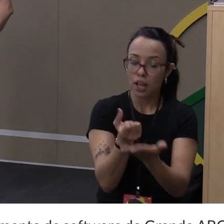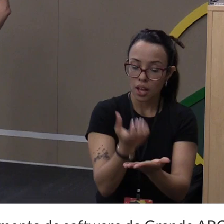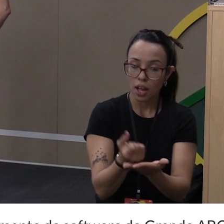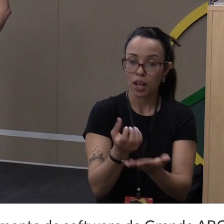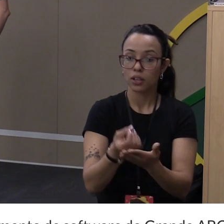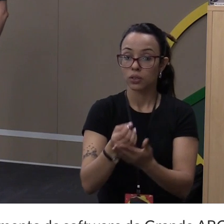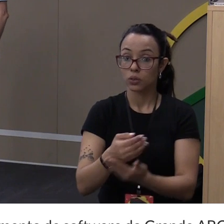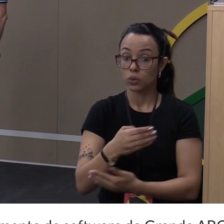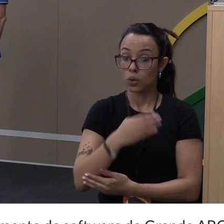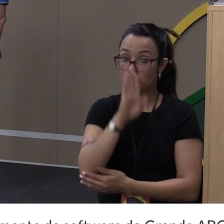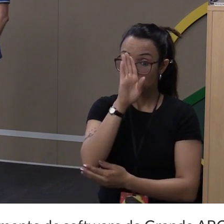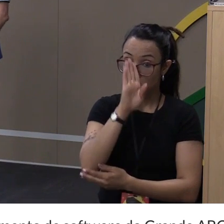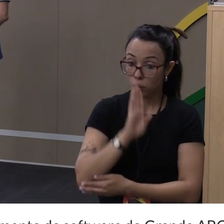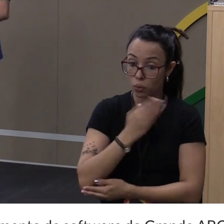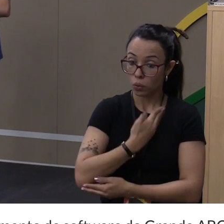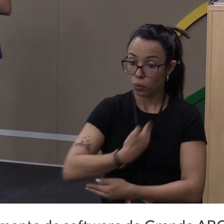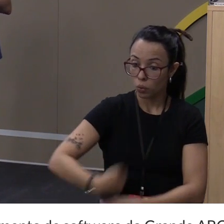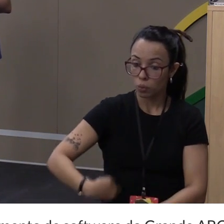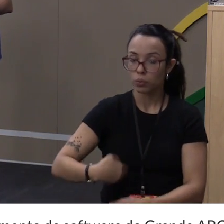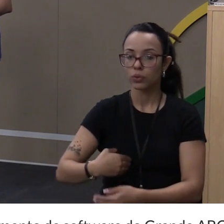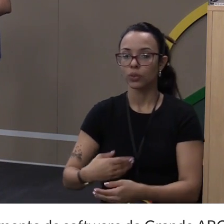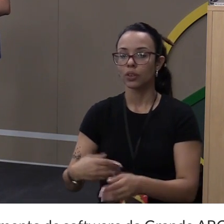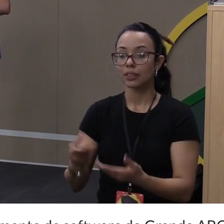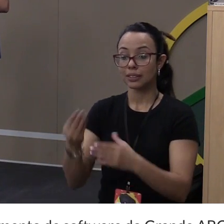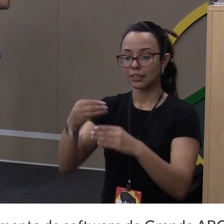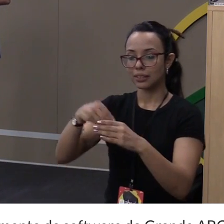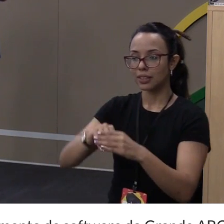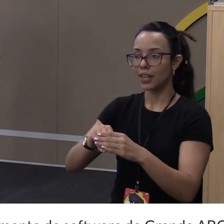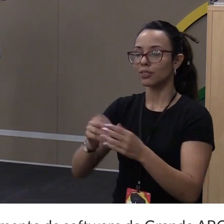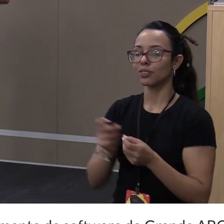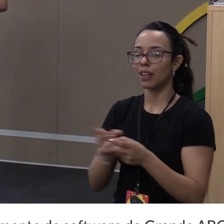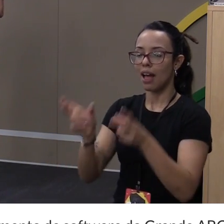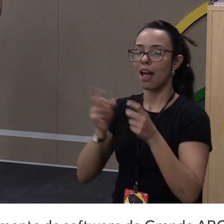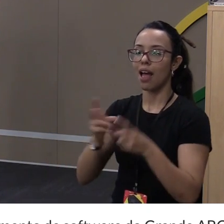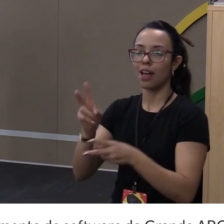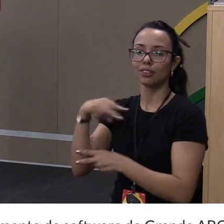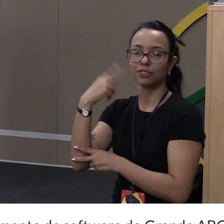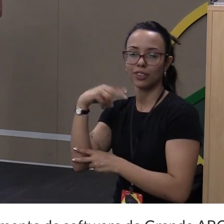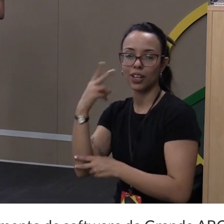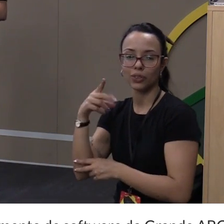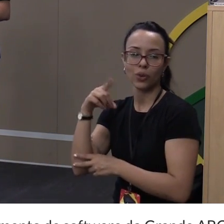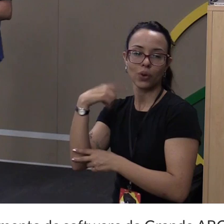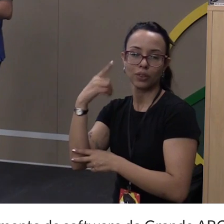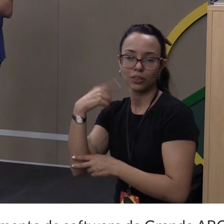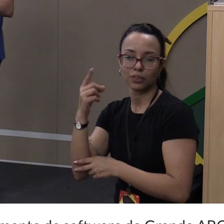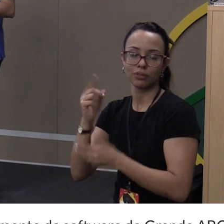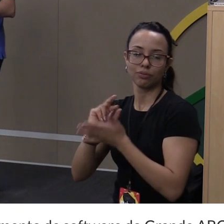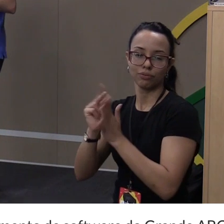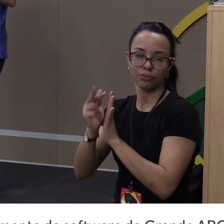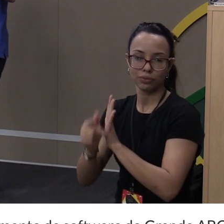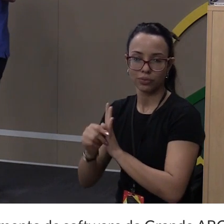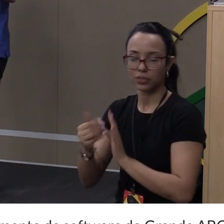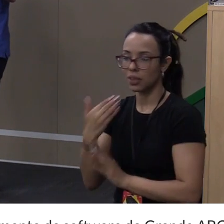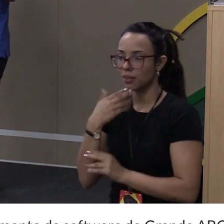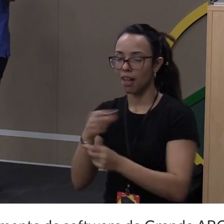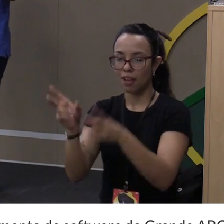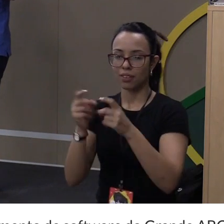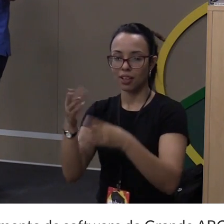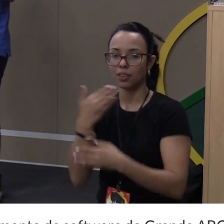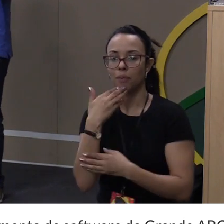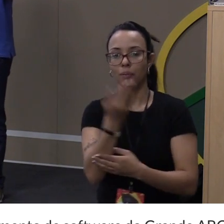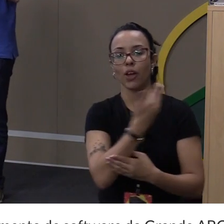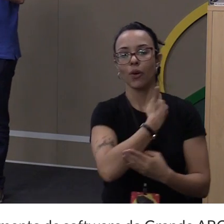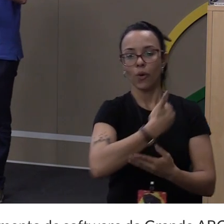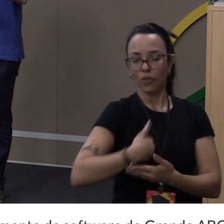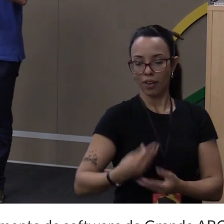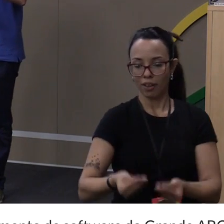gastos de despesas parlamentares, o gasto que os deputados têm, pedem reembolso por alimentação, essas coisas, para fazer uma análise desses dados, para